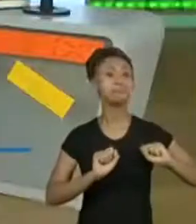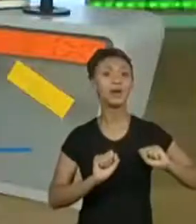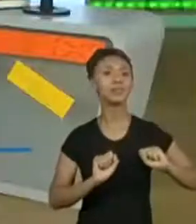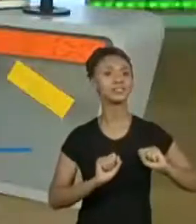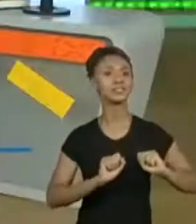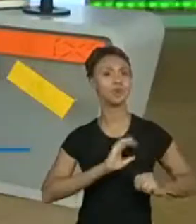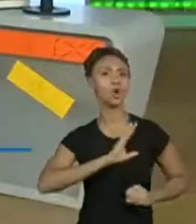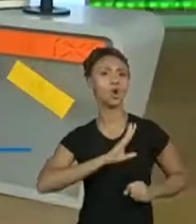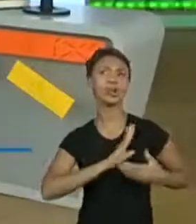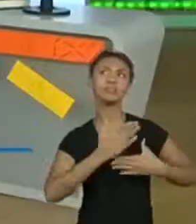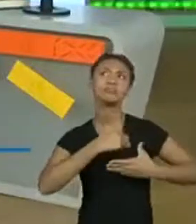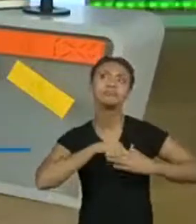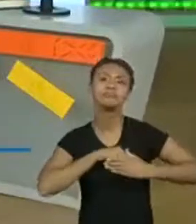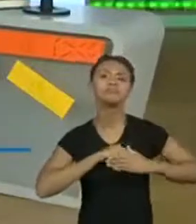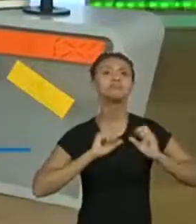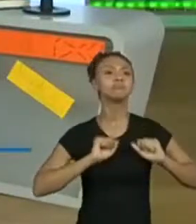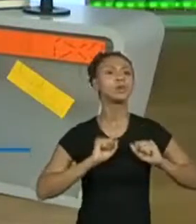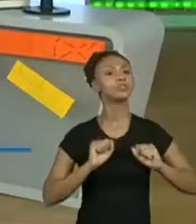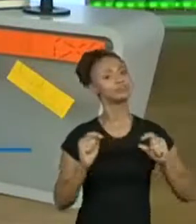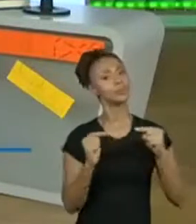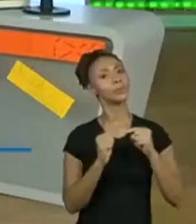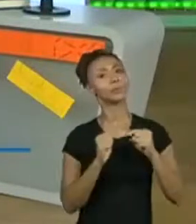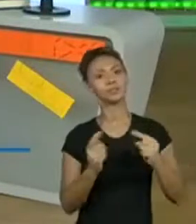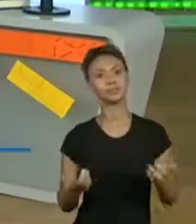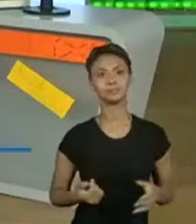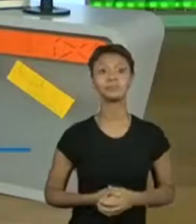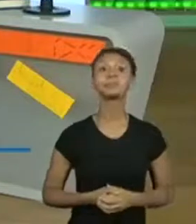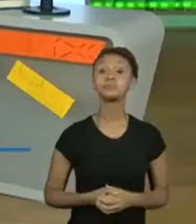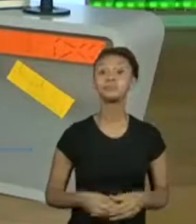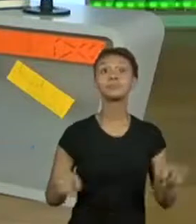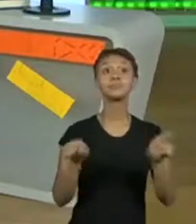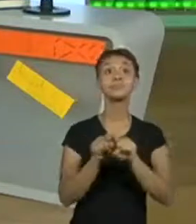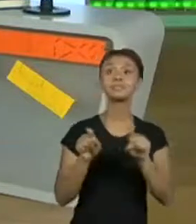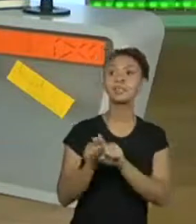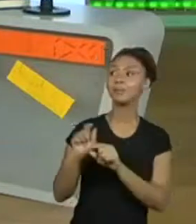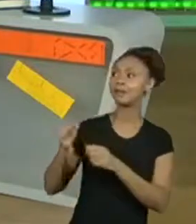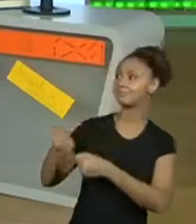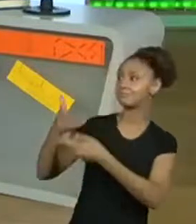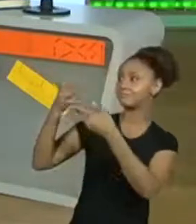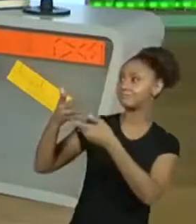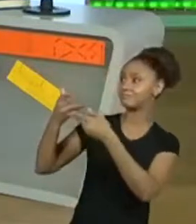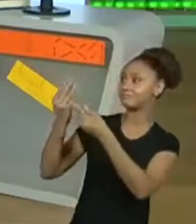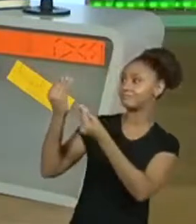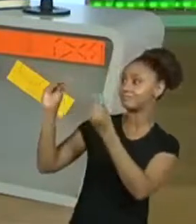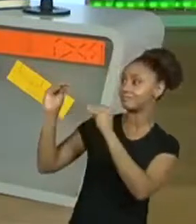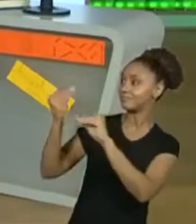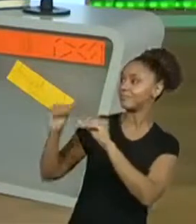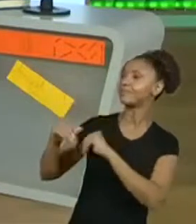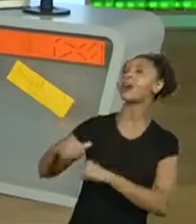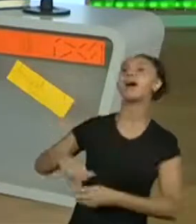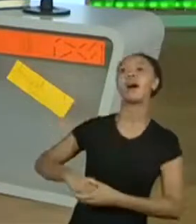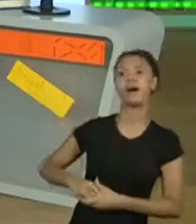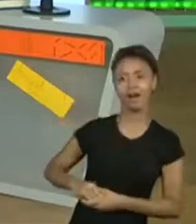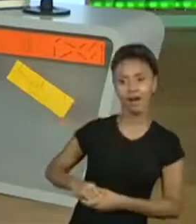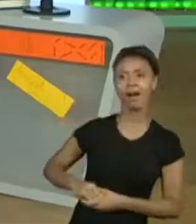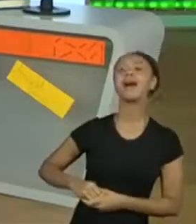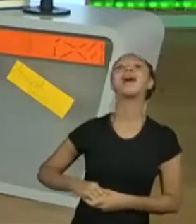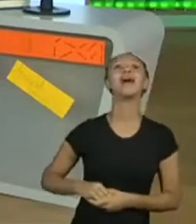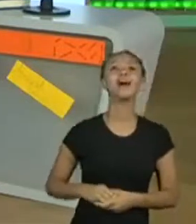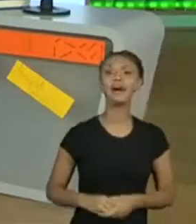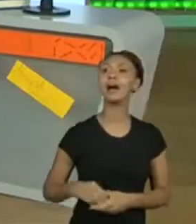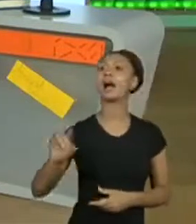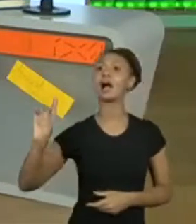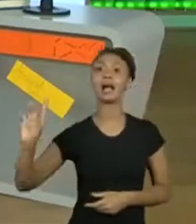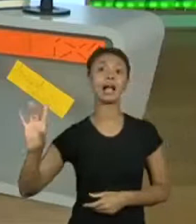Fica uma identidade bem legal. Ó, o pessoal já está se expressando aqui, dizendo tudo, que cada